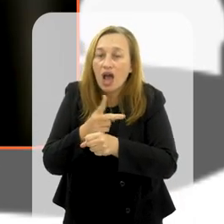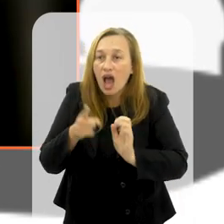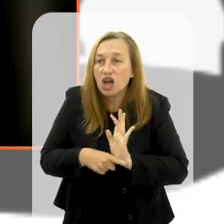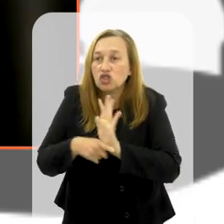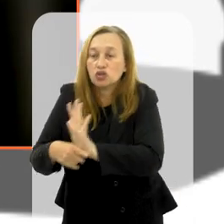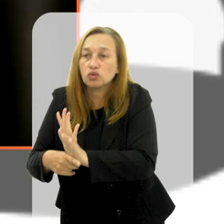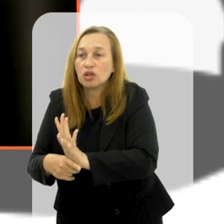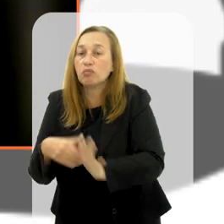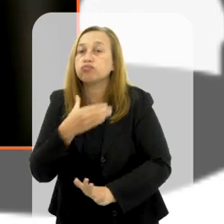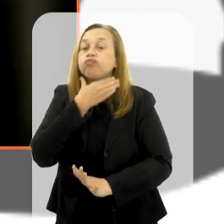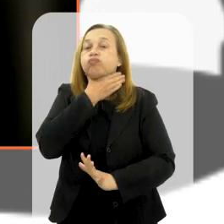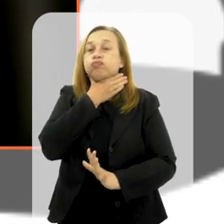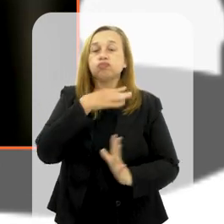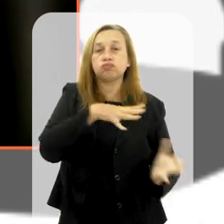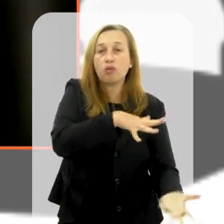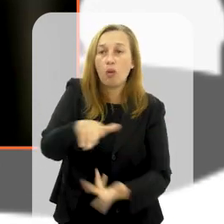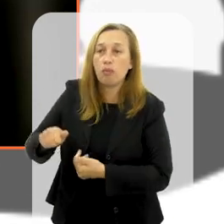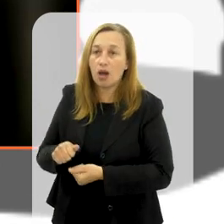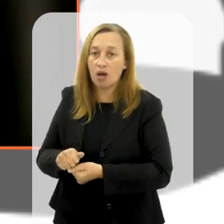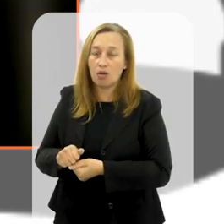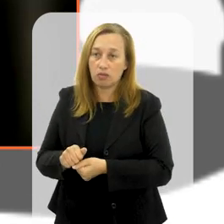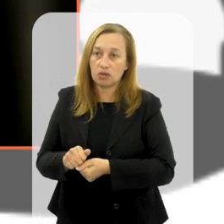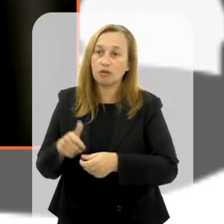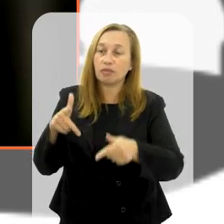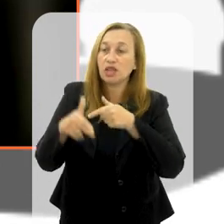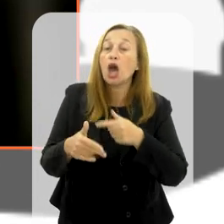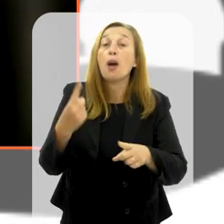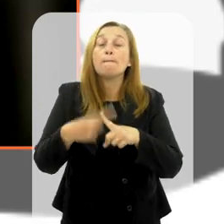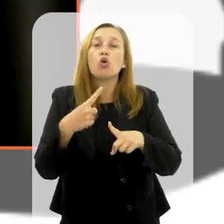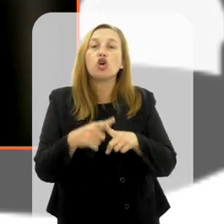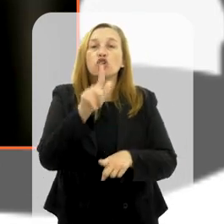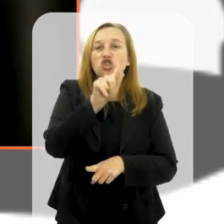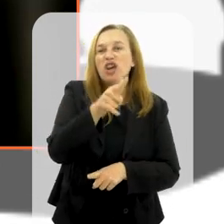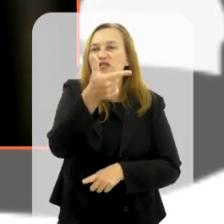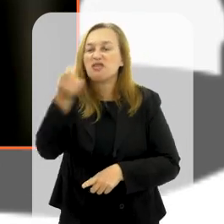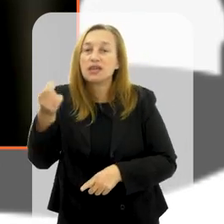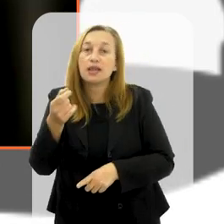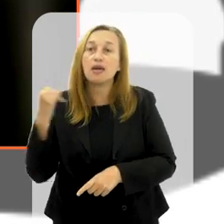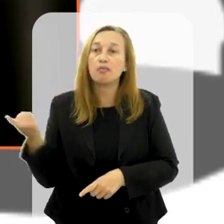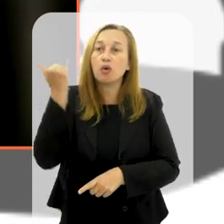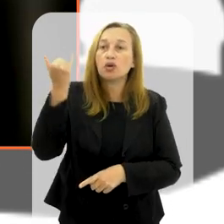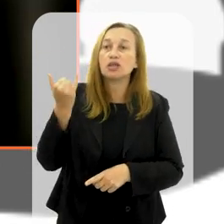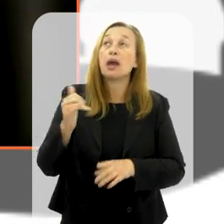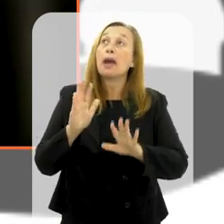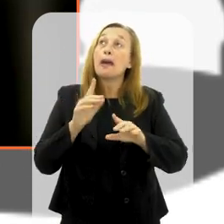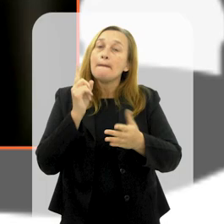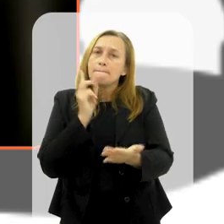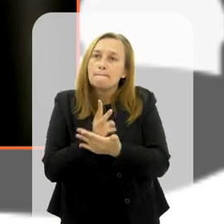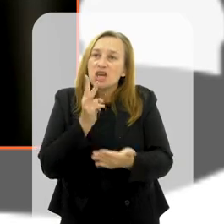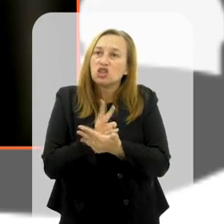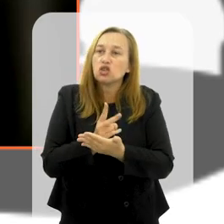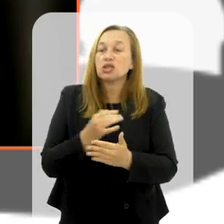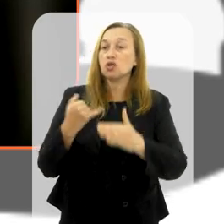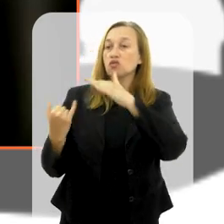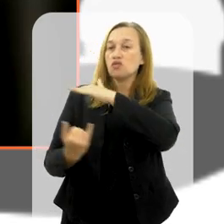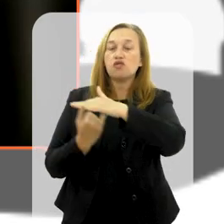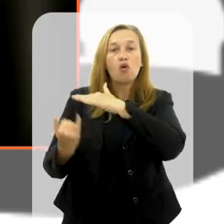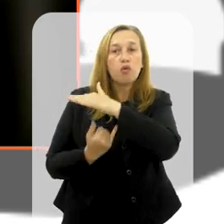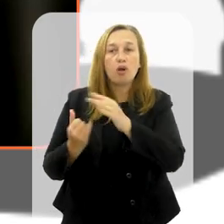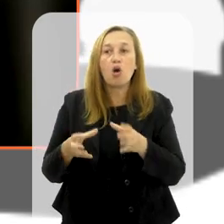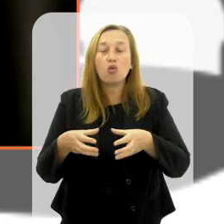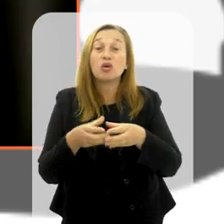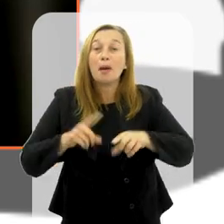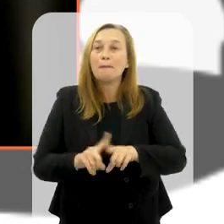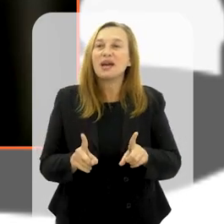de dimensão global. E por que o G20 é um grupo importante, apesar de ser um grupo informal? Porque é um